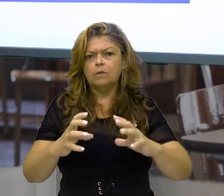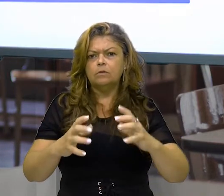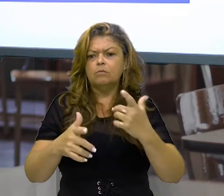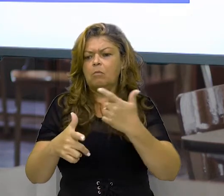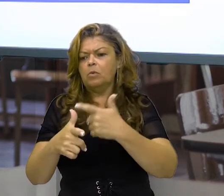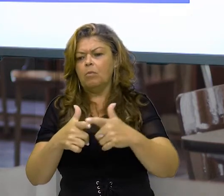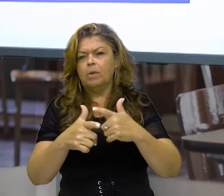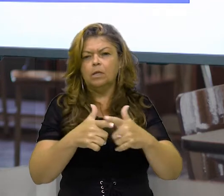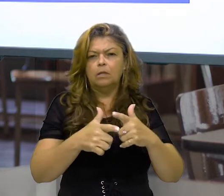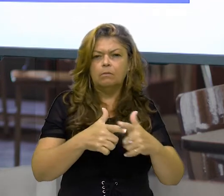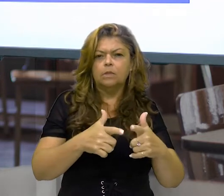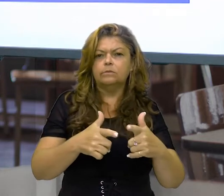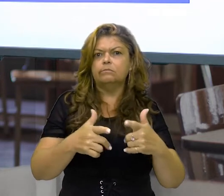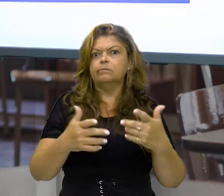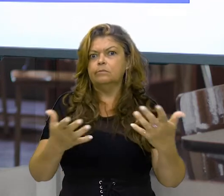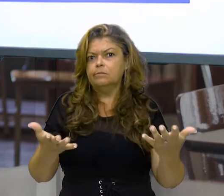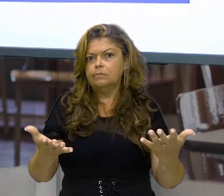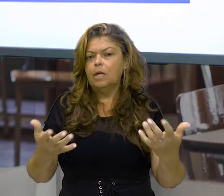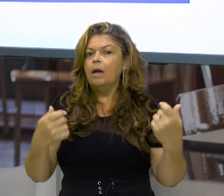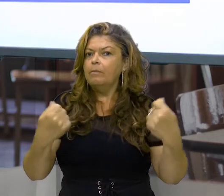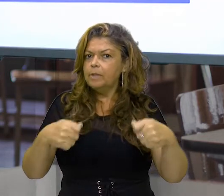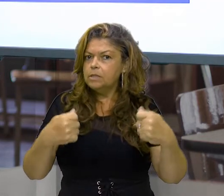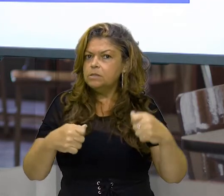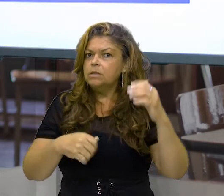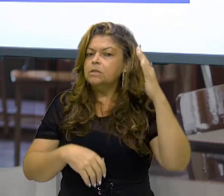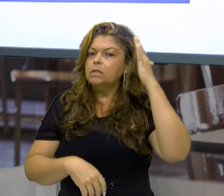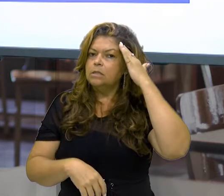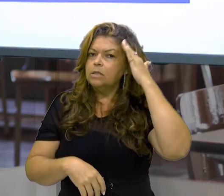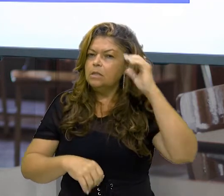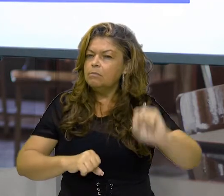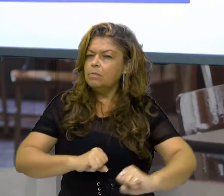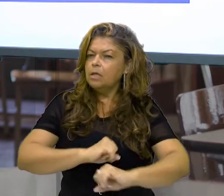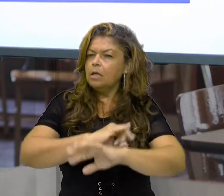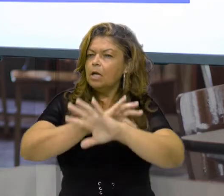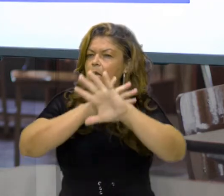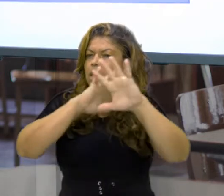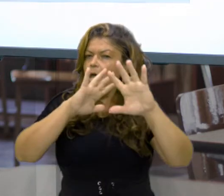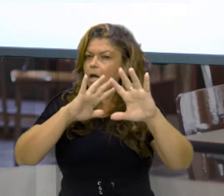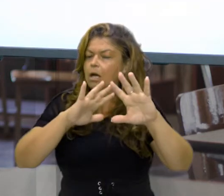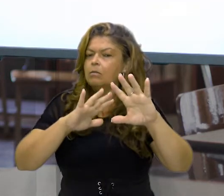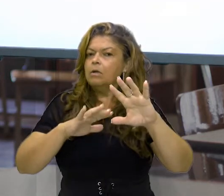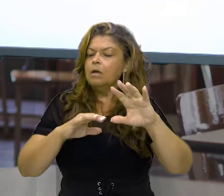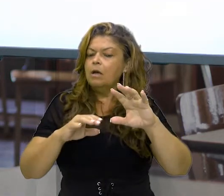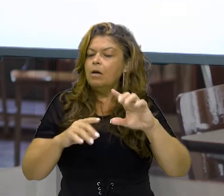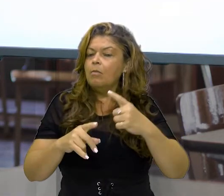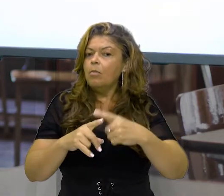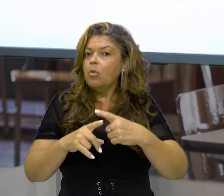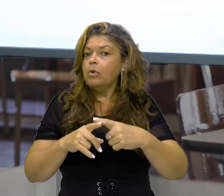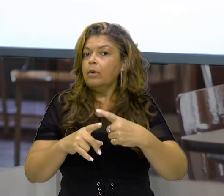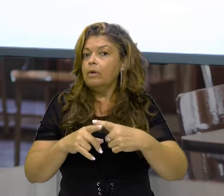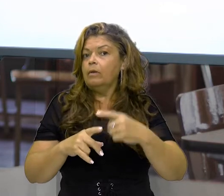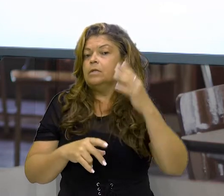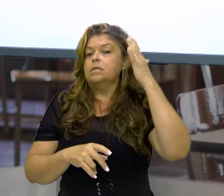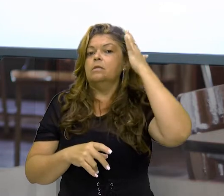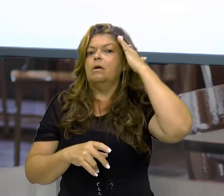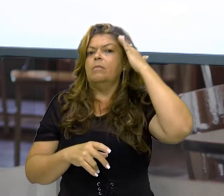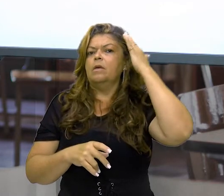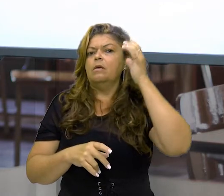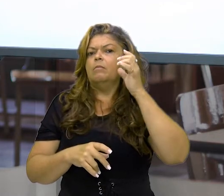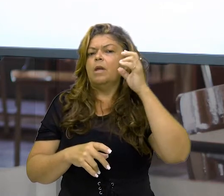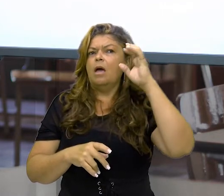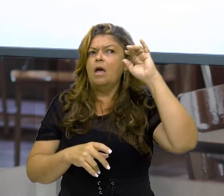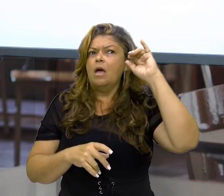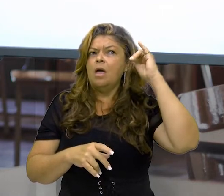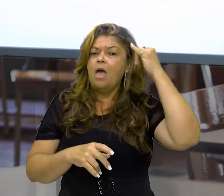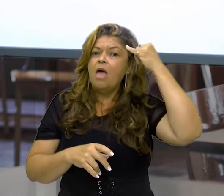elas têm que ficar bem claras para a gente poder evitar repetir ou